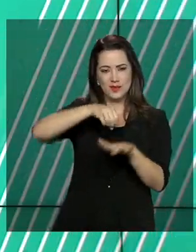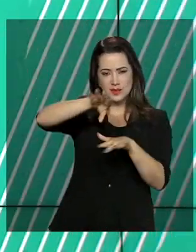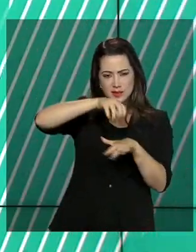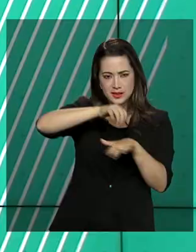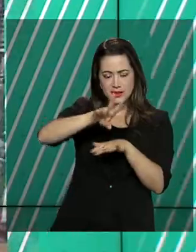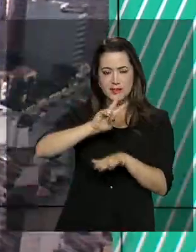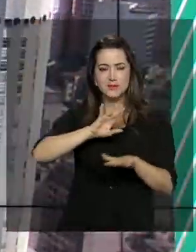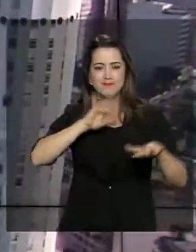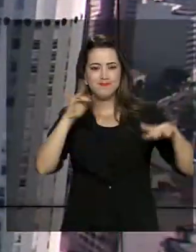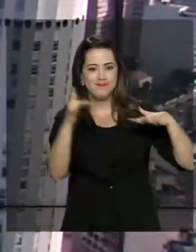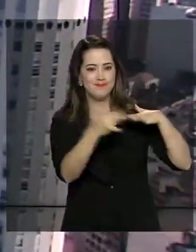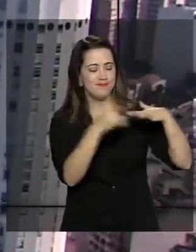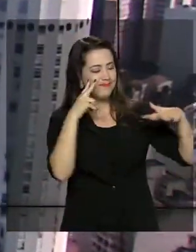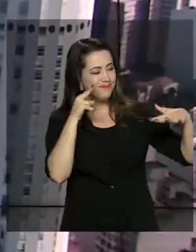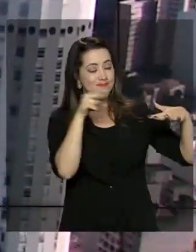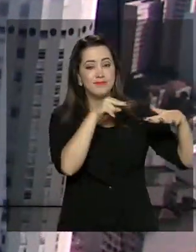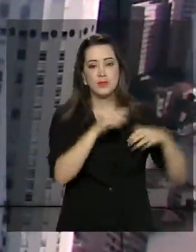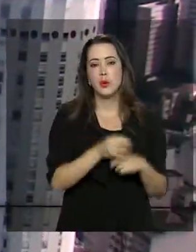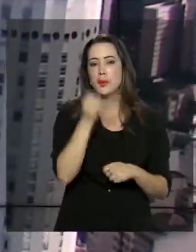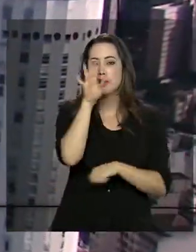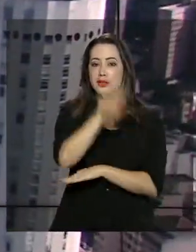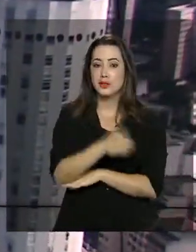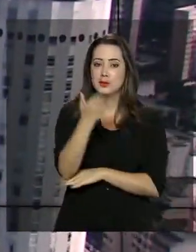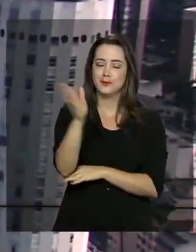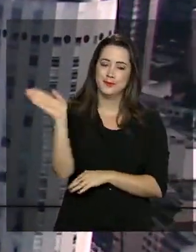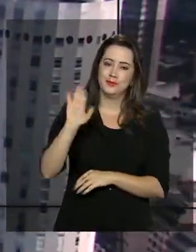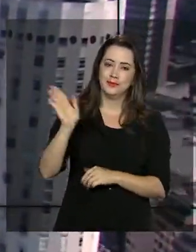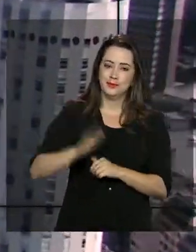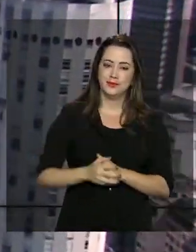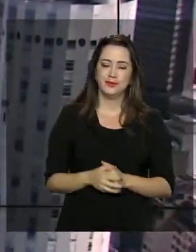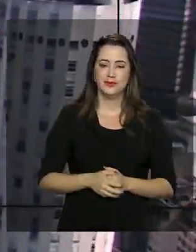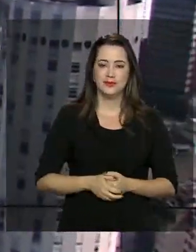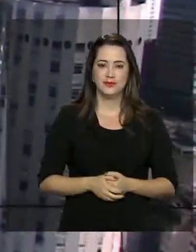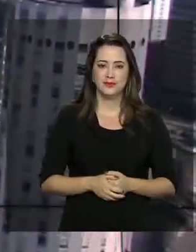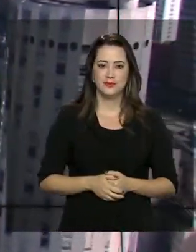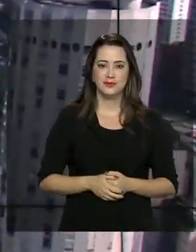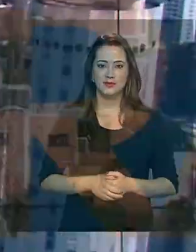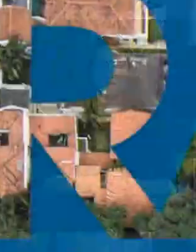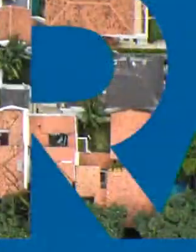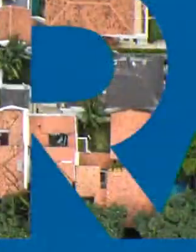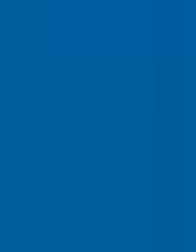informado, seguindo as nossas redes sociais. Uma boa tarde para você e até a próxima edição.